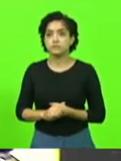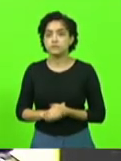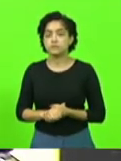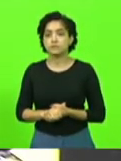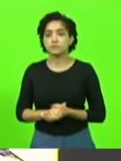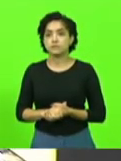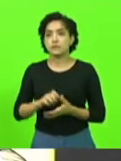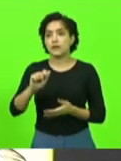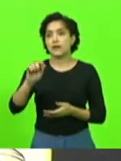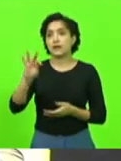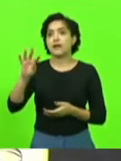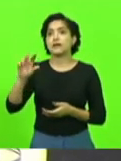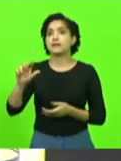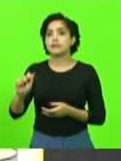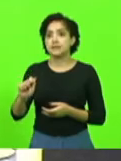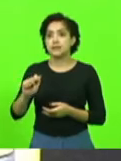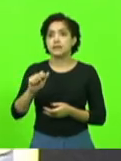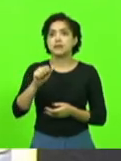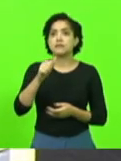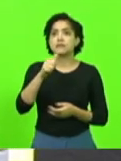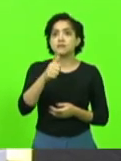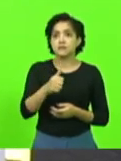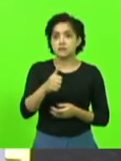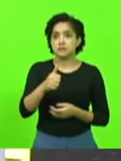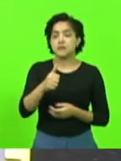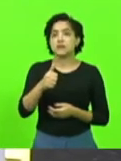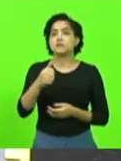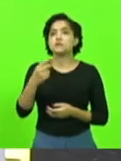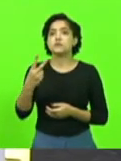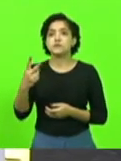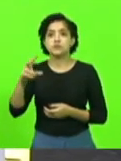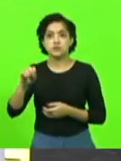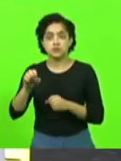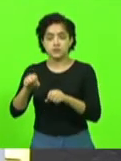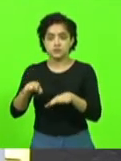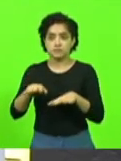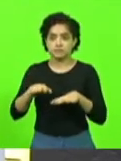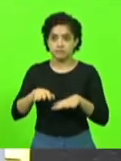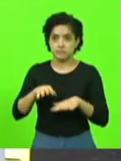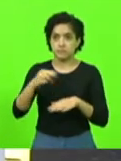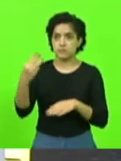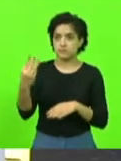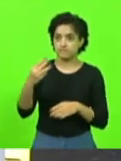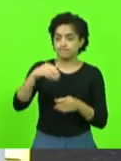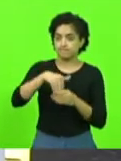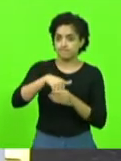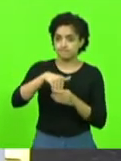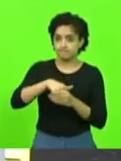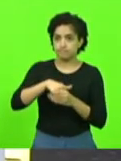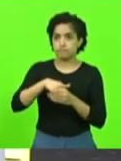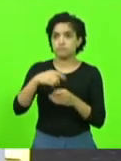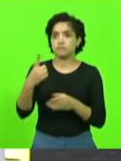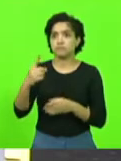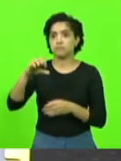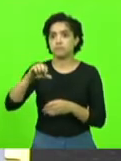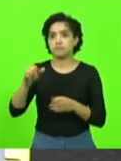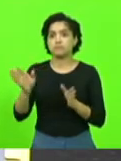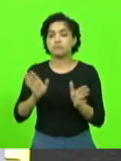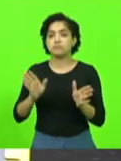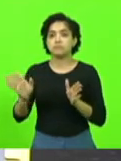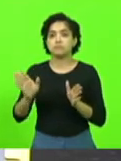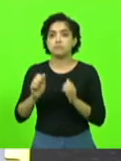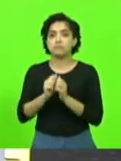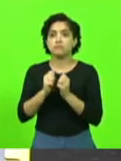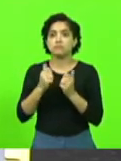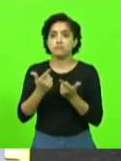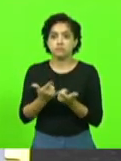ata da centésima vigésima sessão ordinária da terceira sessão legislativa da décima nona legislatura da